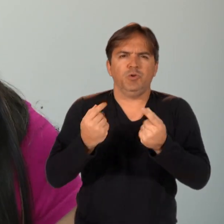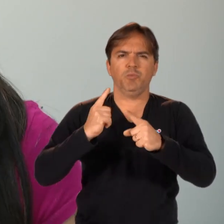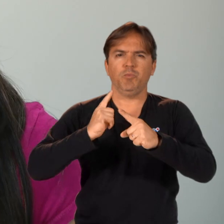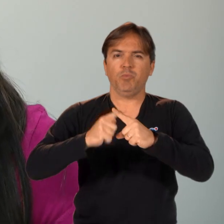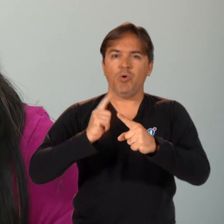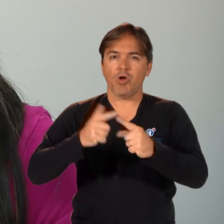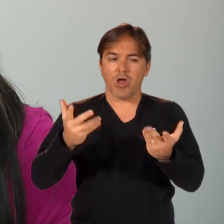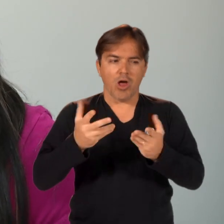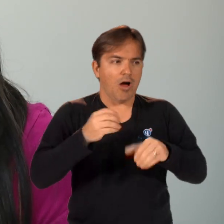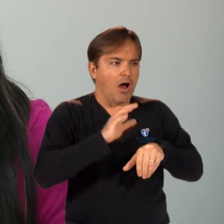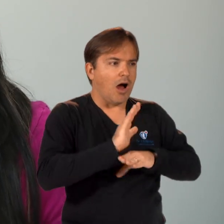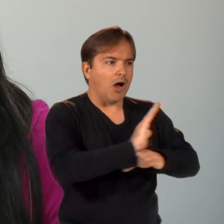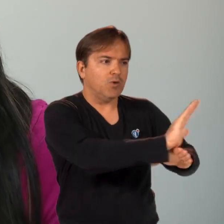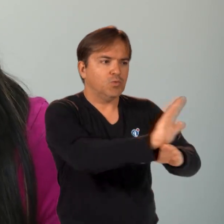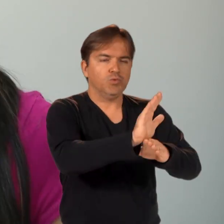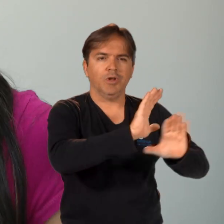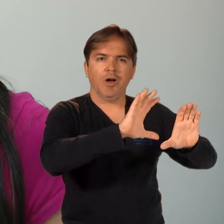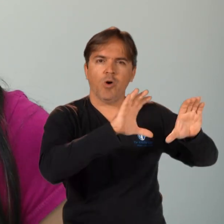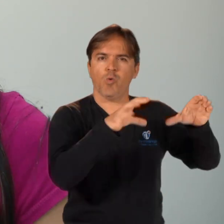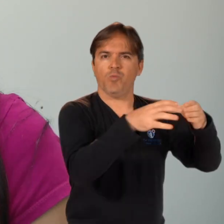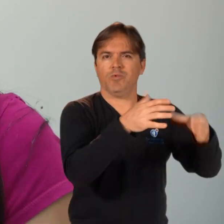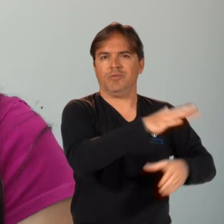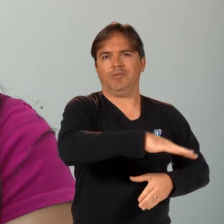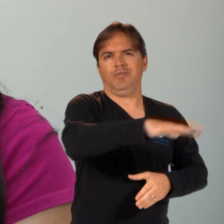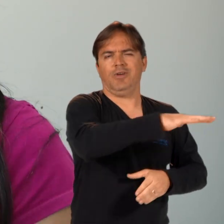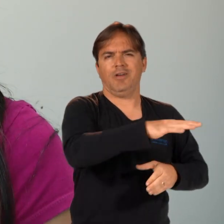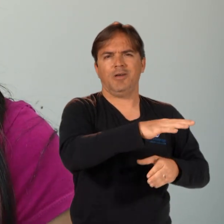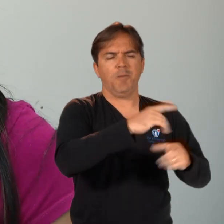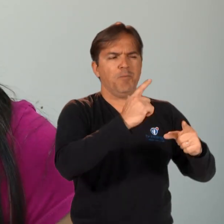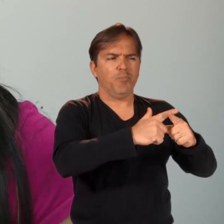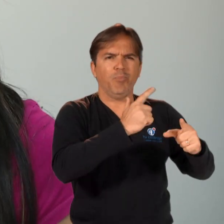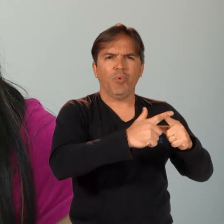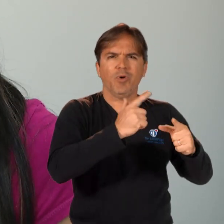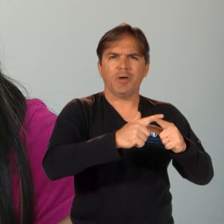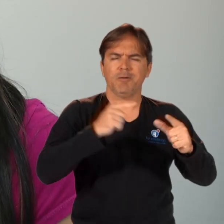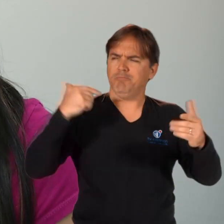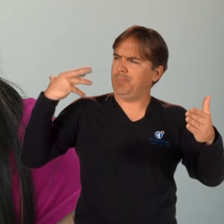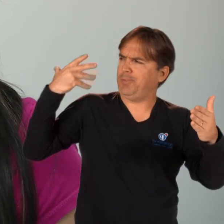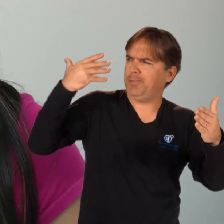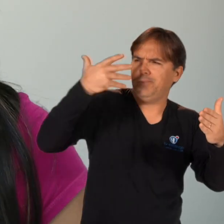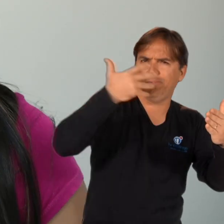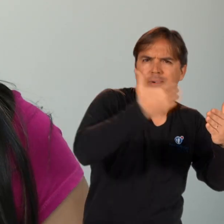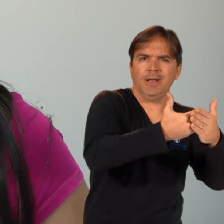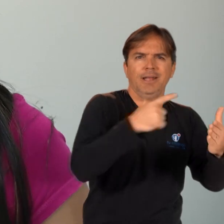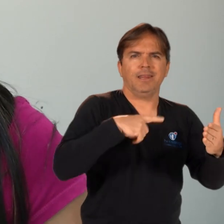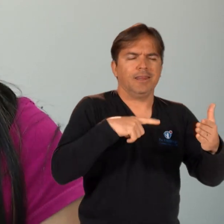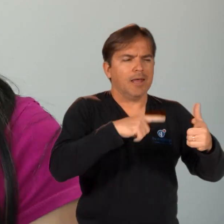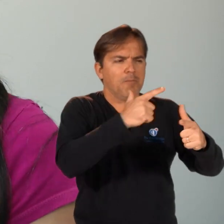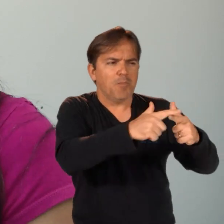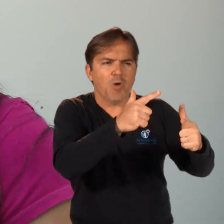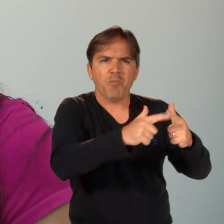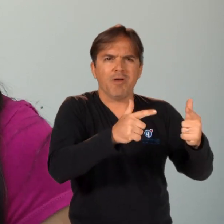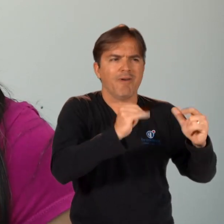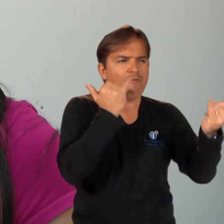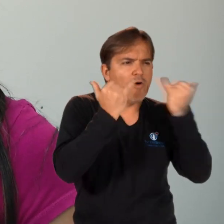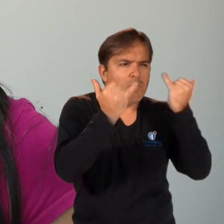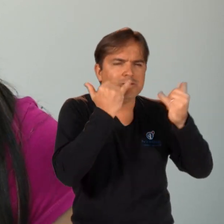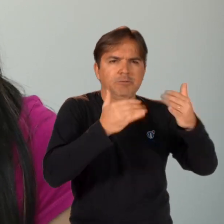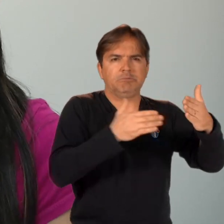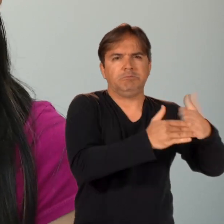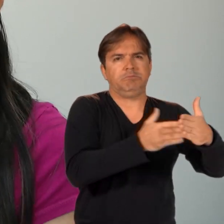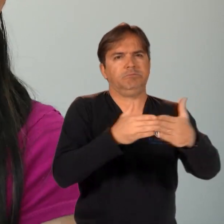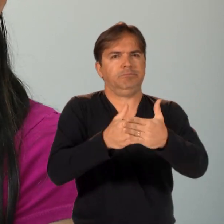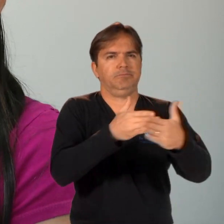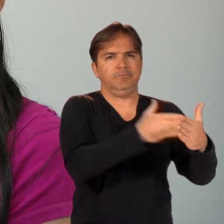toda uma comunidade que, infelizmente, historicamente, sofre com a falta de acesso a informações.